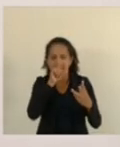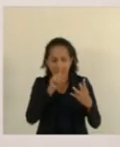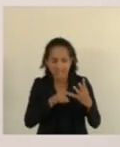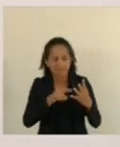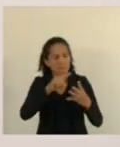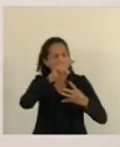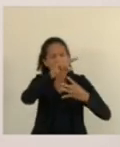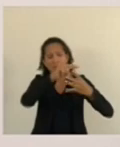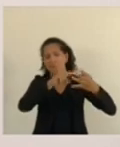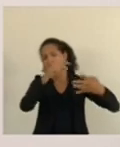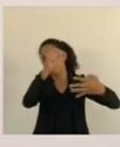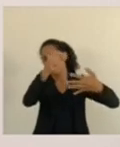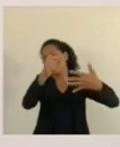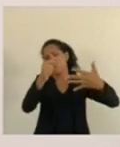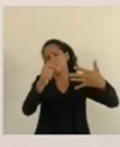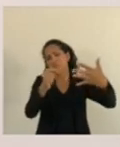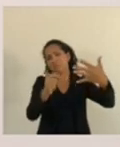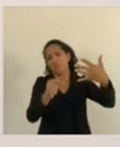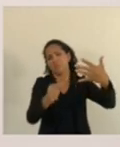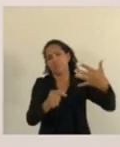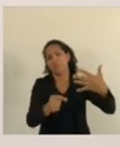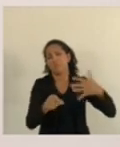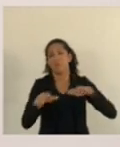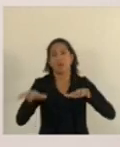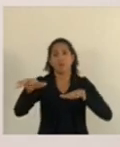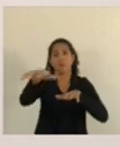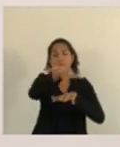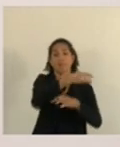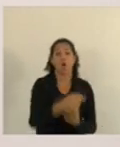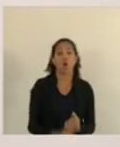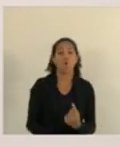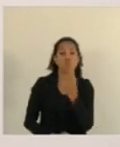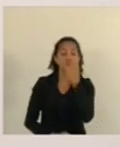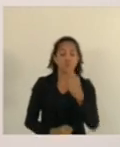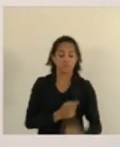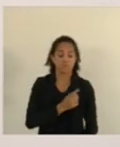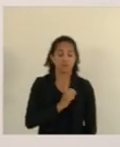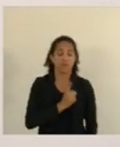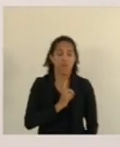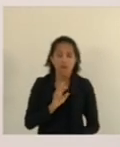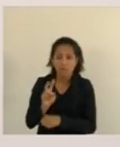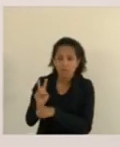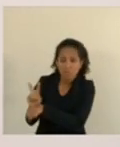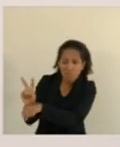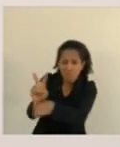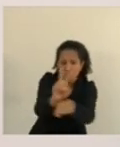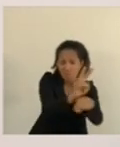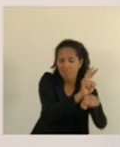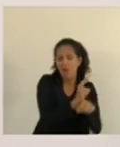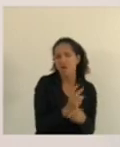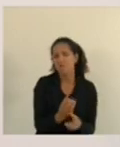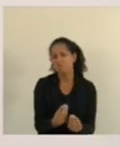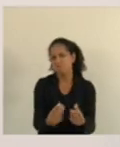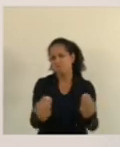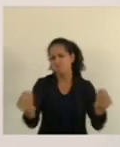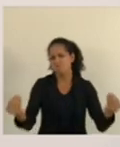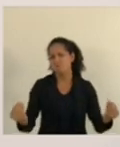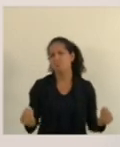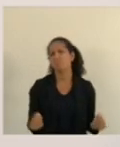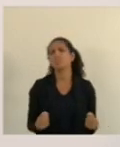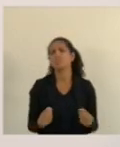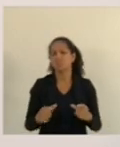Lepoldina São Volco do Canaã isso é um absurdo completo fora o número pequeno de